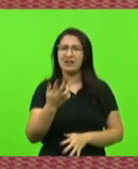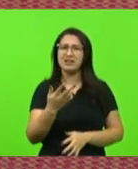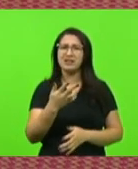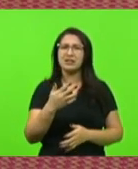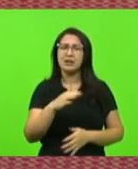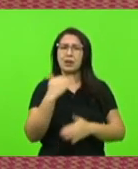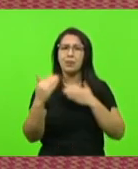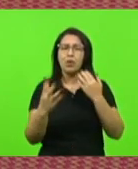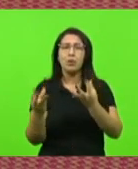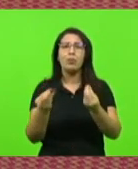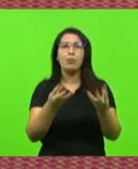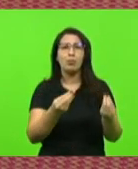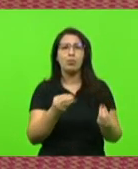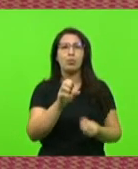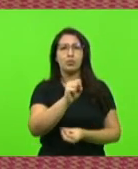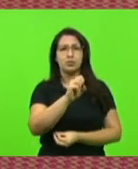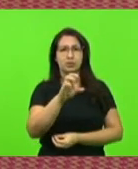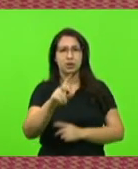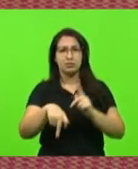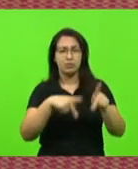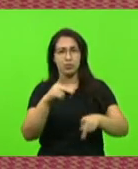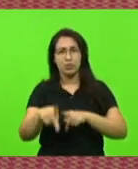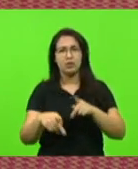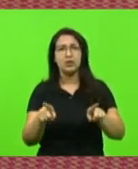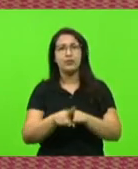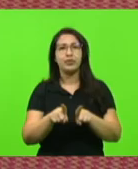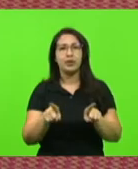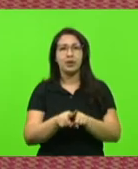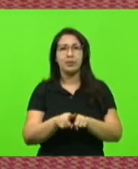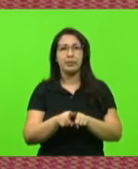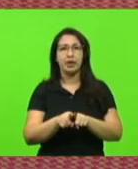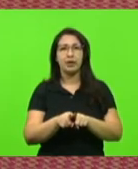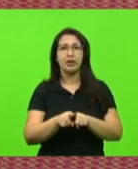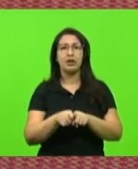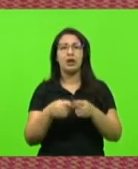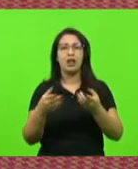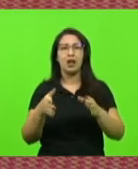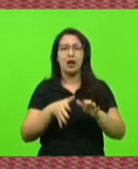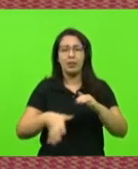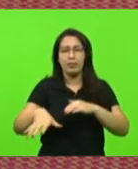barra, que alguém morreria ali, e acabou a gente morrendo na entrada da boca da barra.